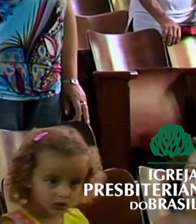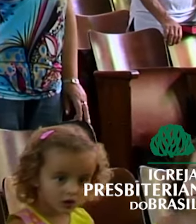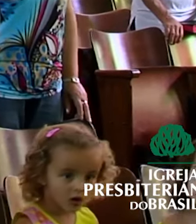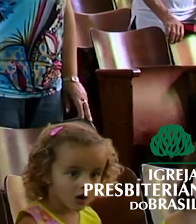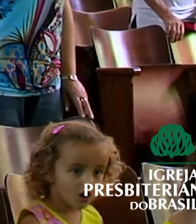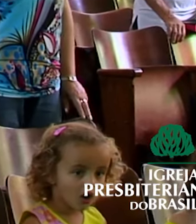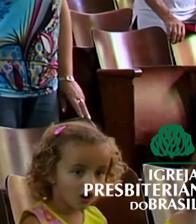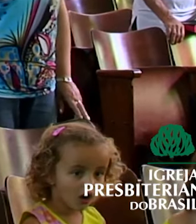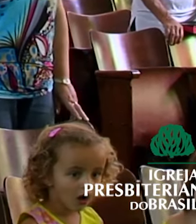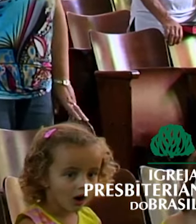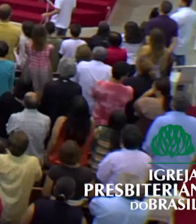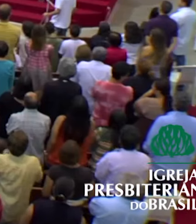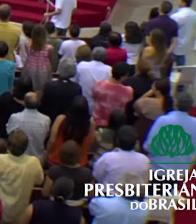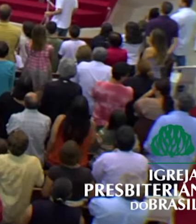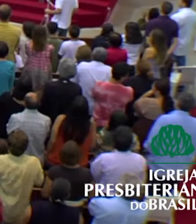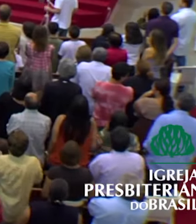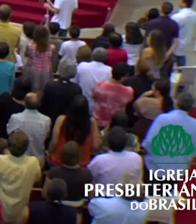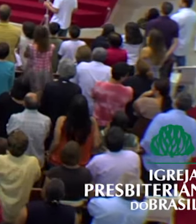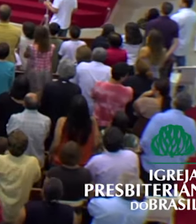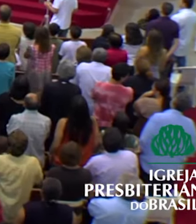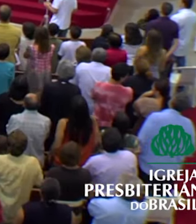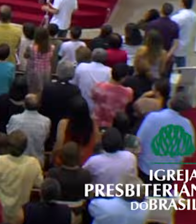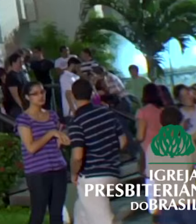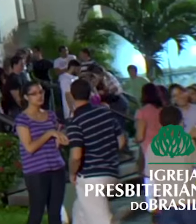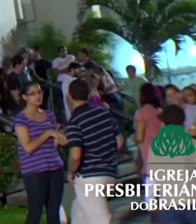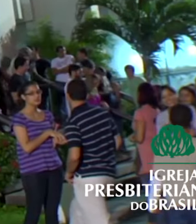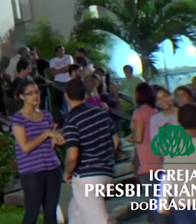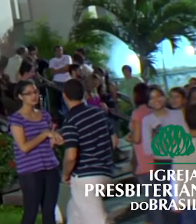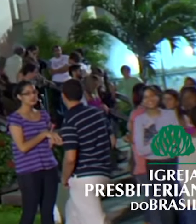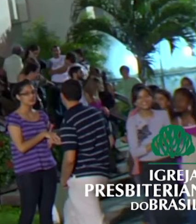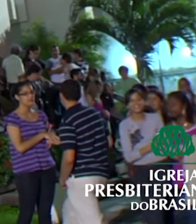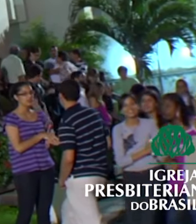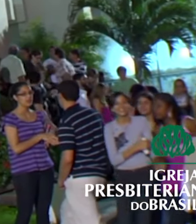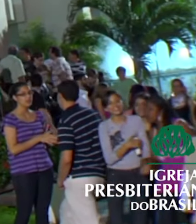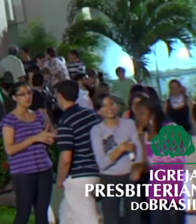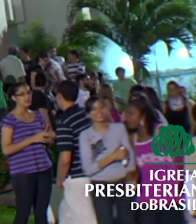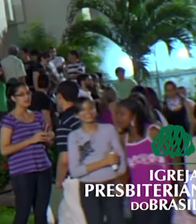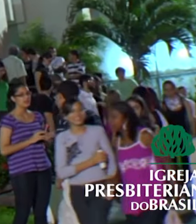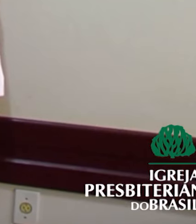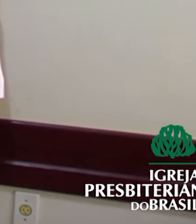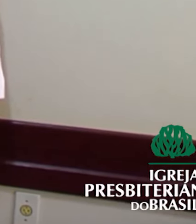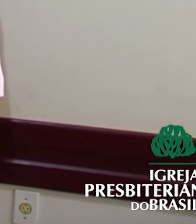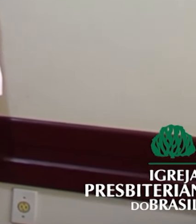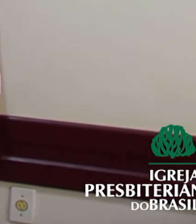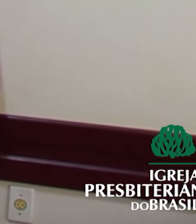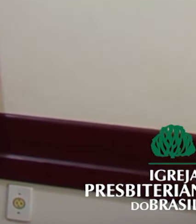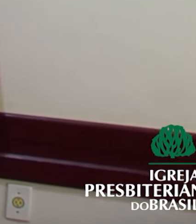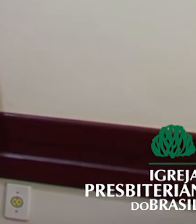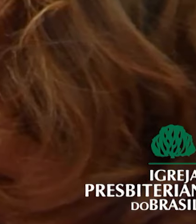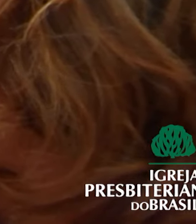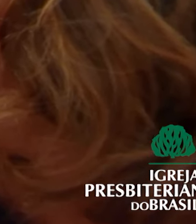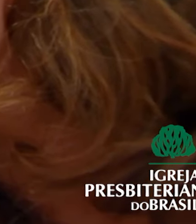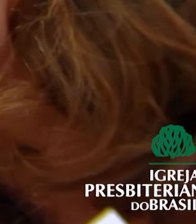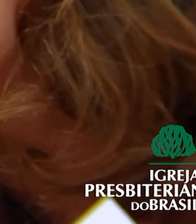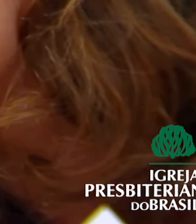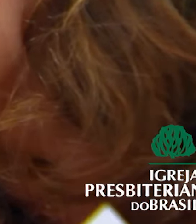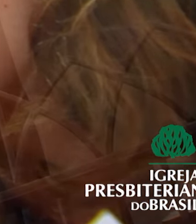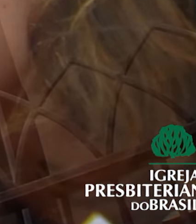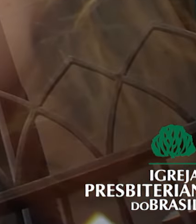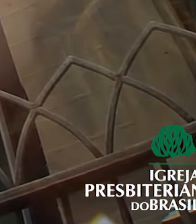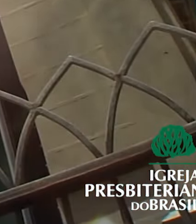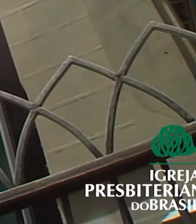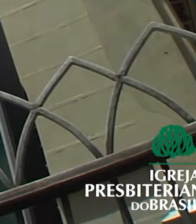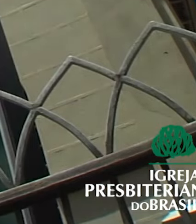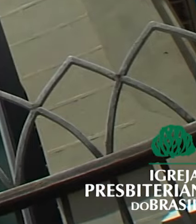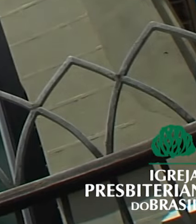com o profundo desejo no coração de apresentar o Evangelho da Graça de Jesus aos brasileiros. Ao